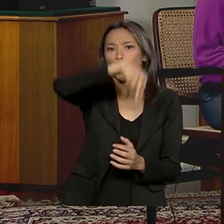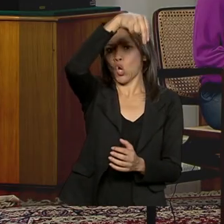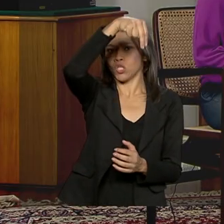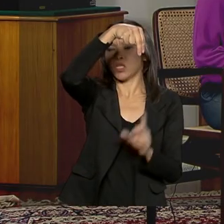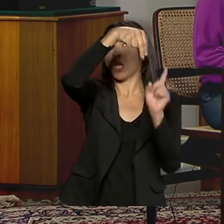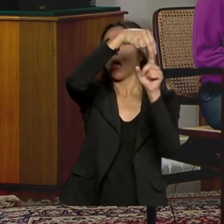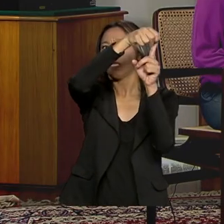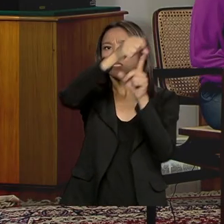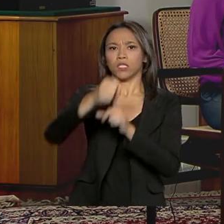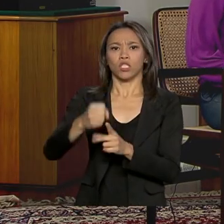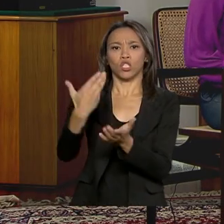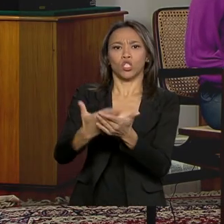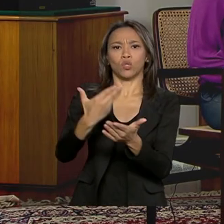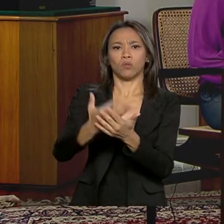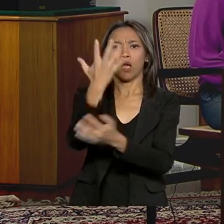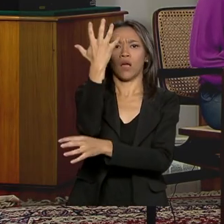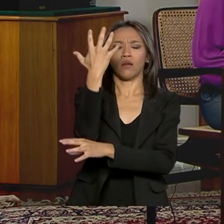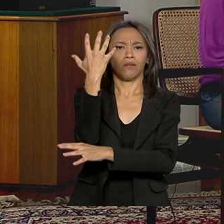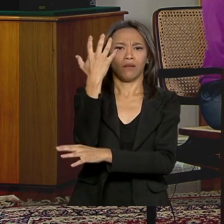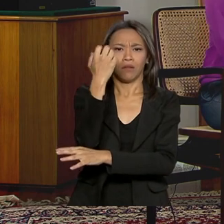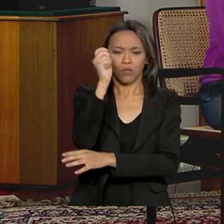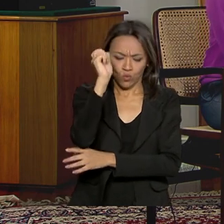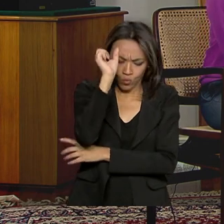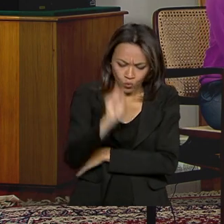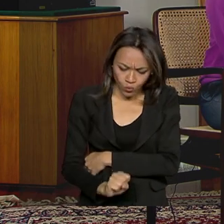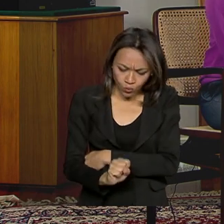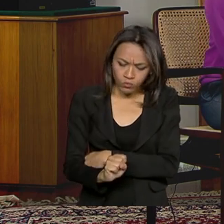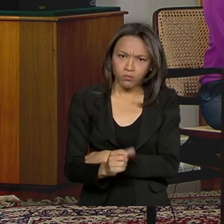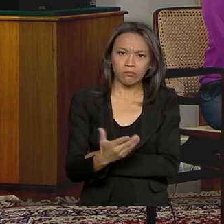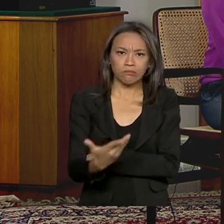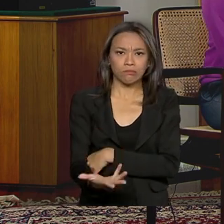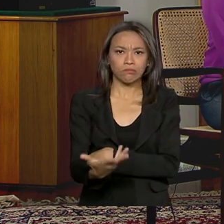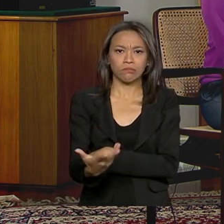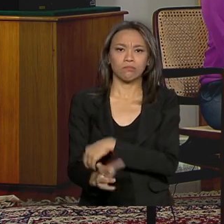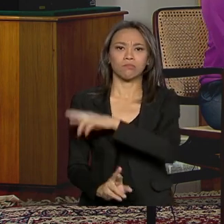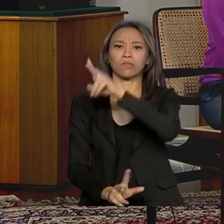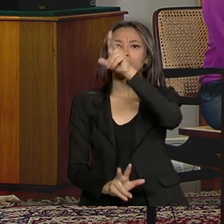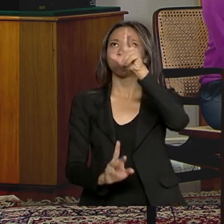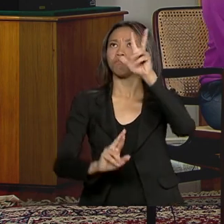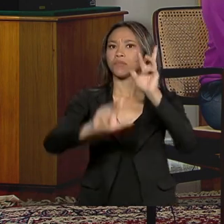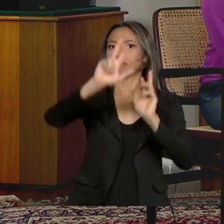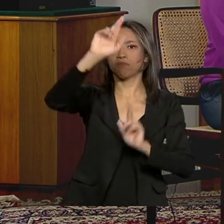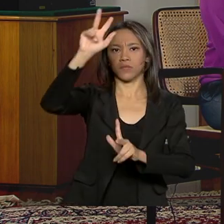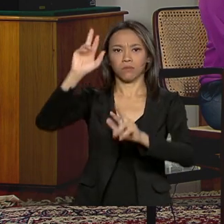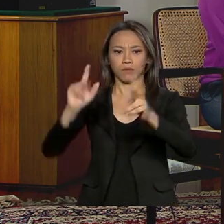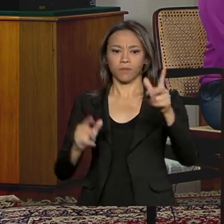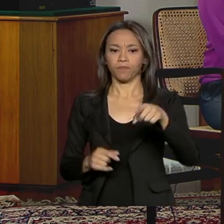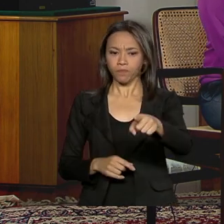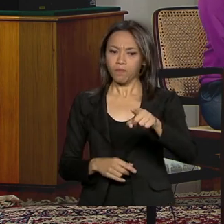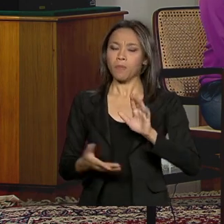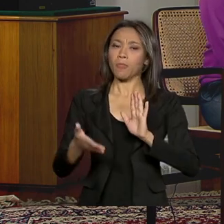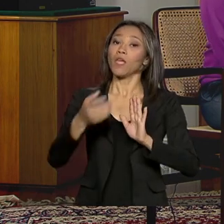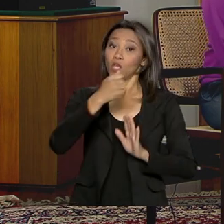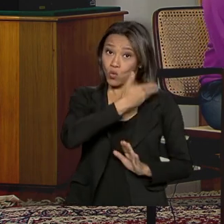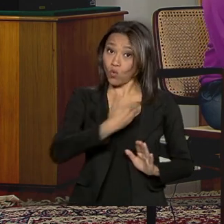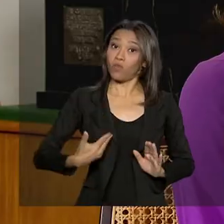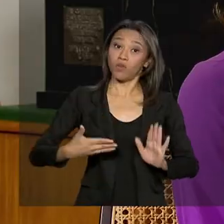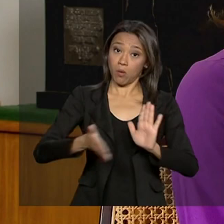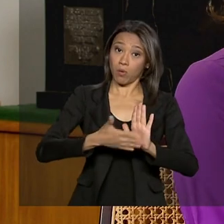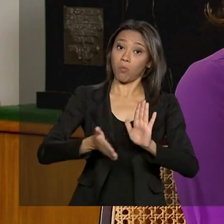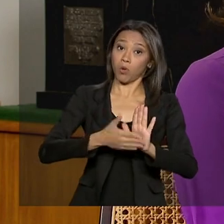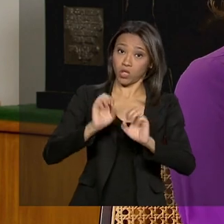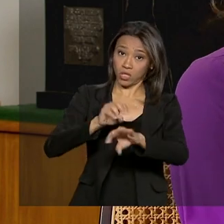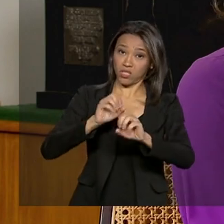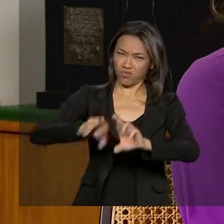estudar serra da região sul. Então, isso tudo tem que ser perfeitamente governo chega com uma proposta de educação bastante diferenciada dos governos